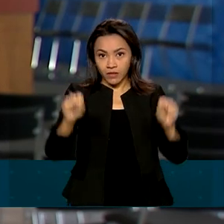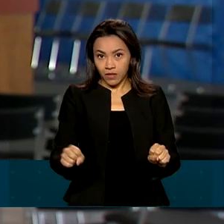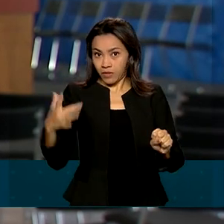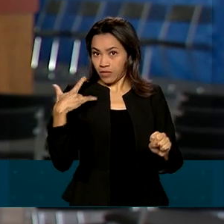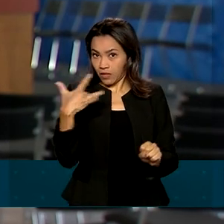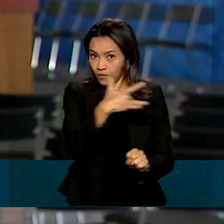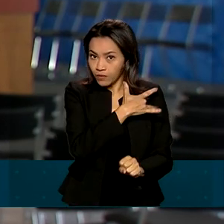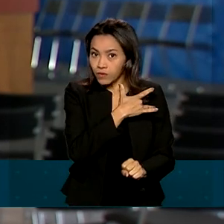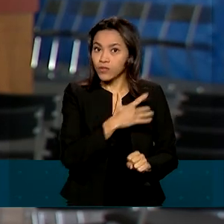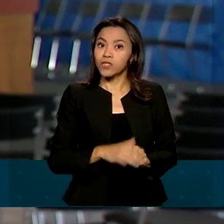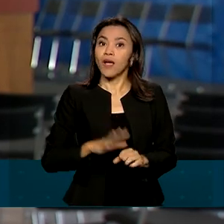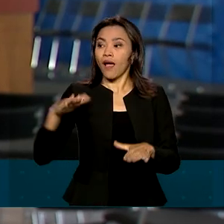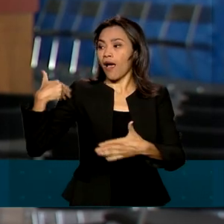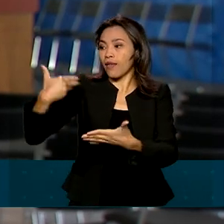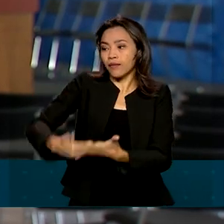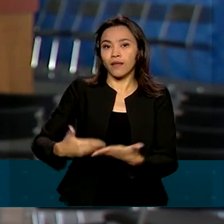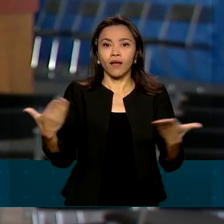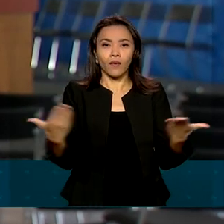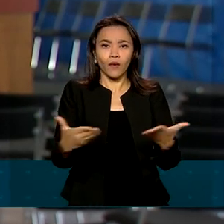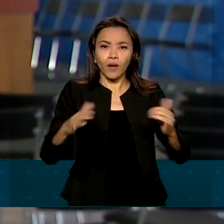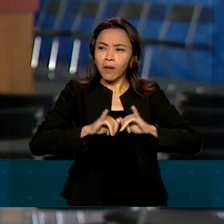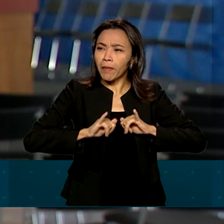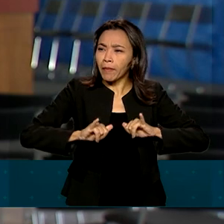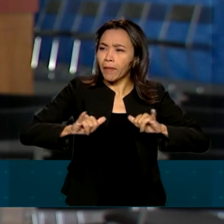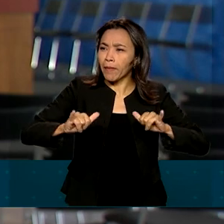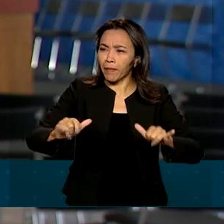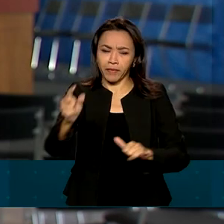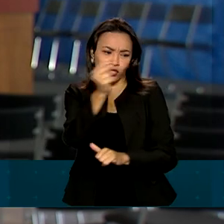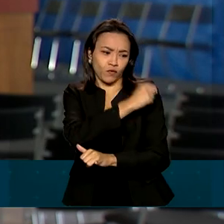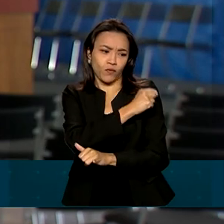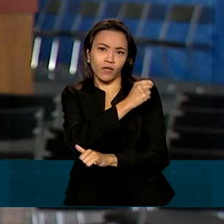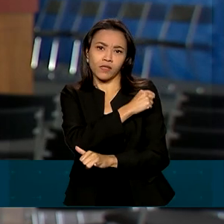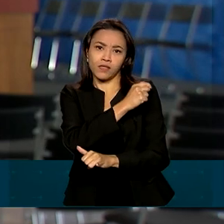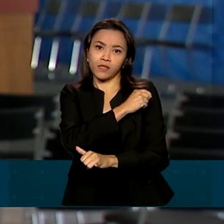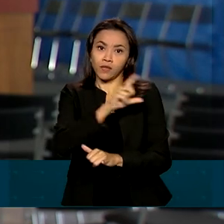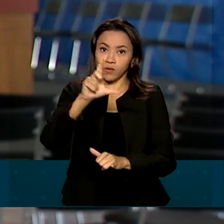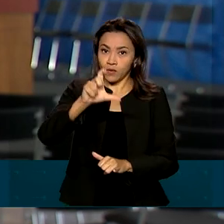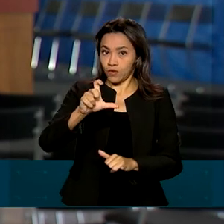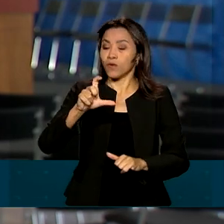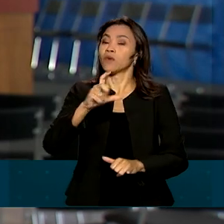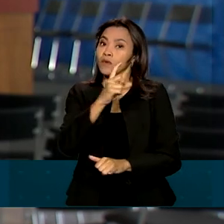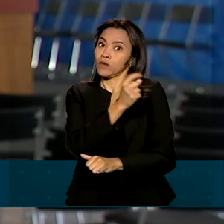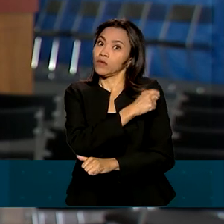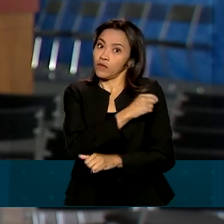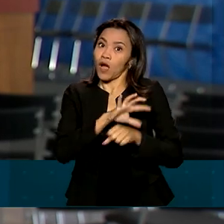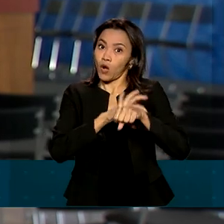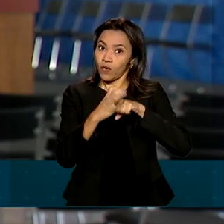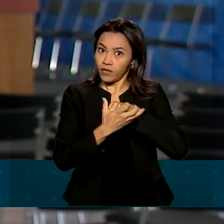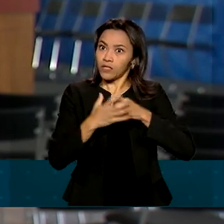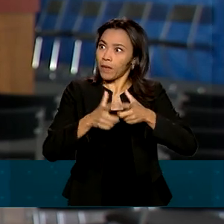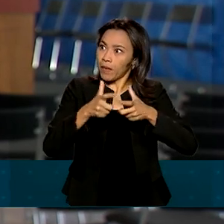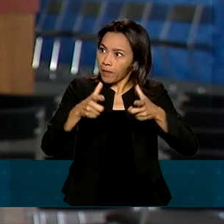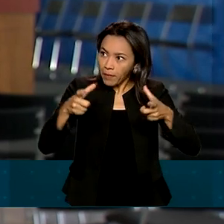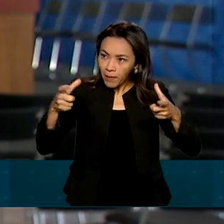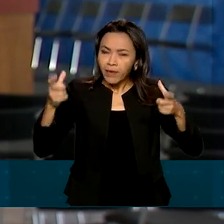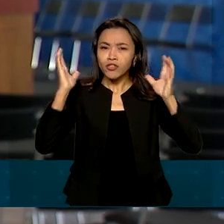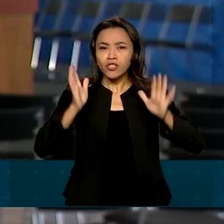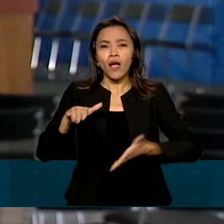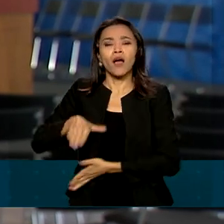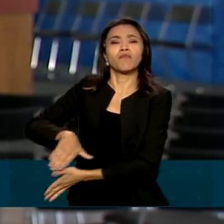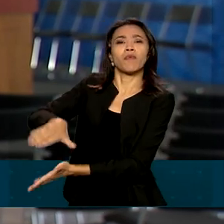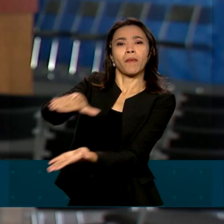ressaltou que até agora a campanha de vacinação contra a covid é a maior da história do país. O governo federal já distribuiu mais de